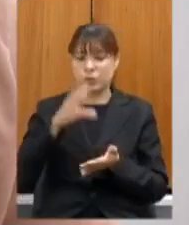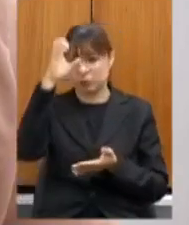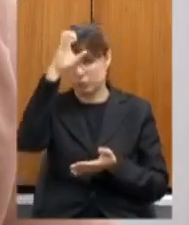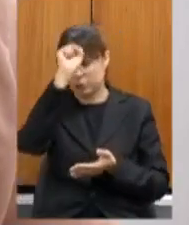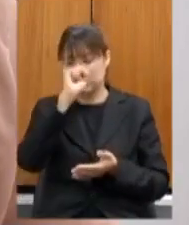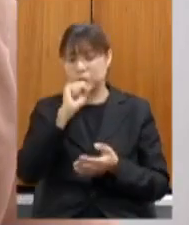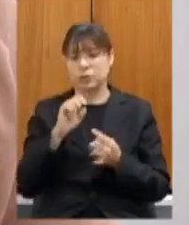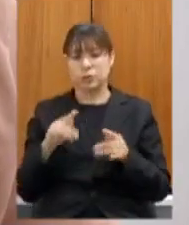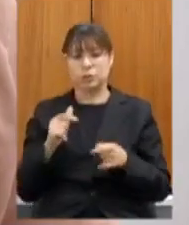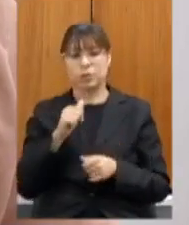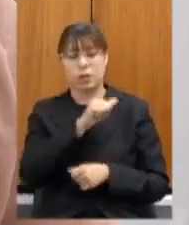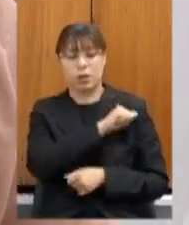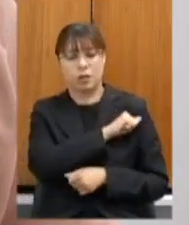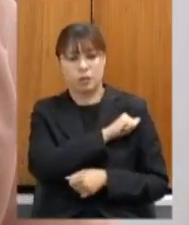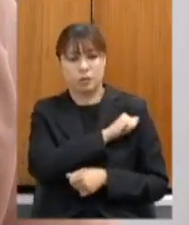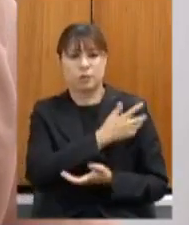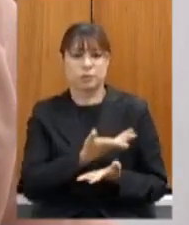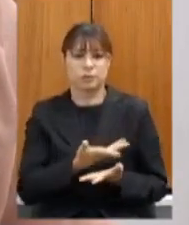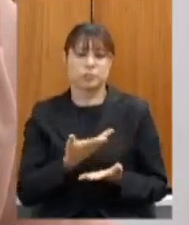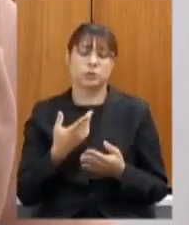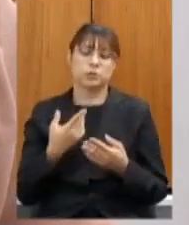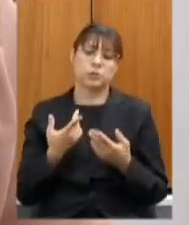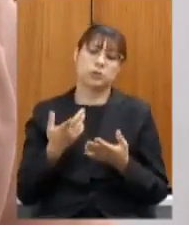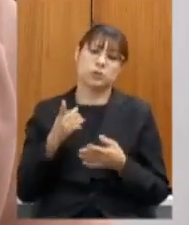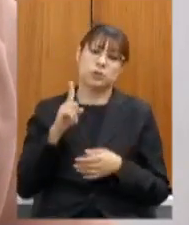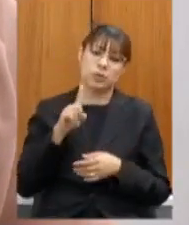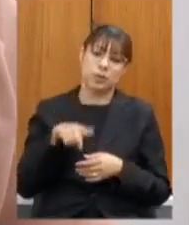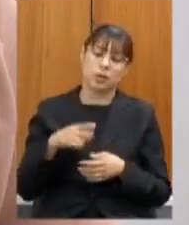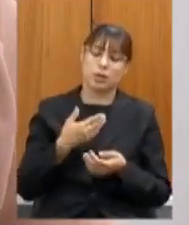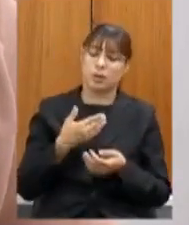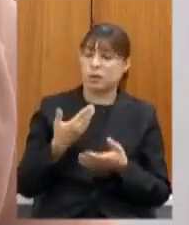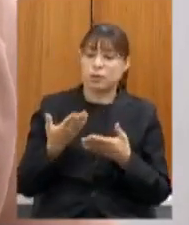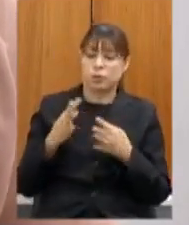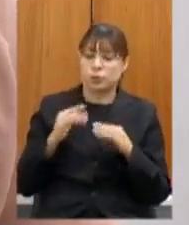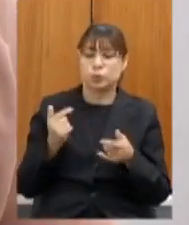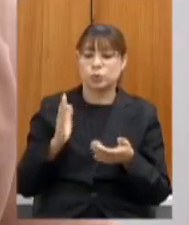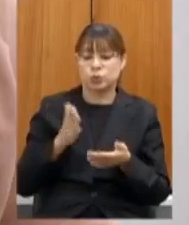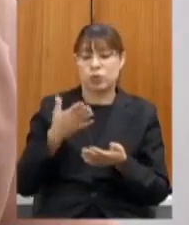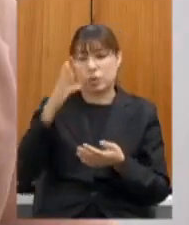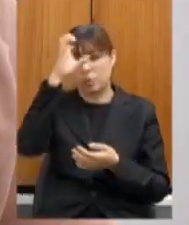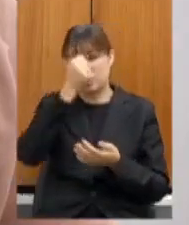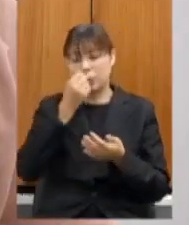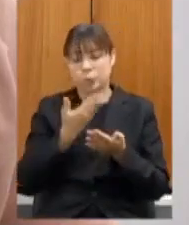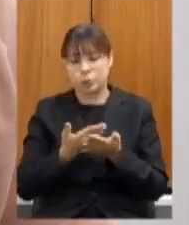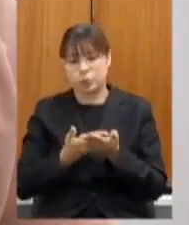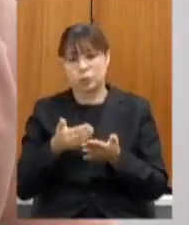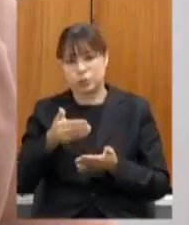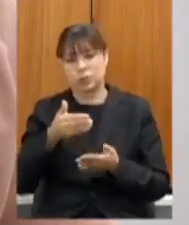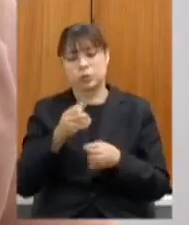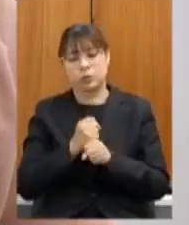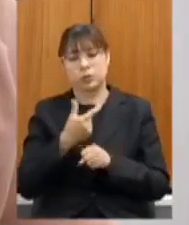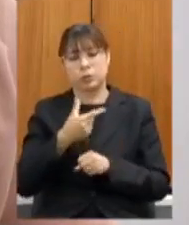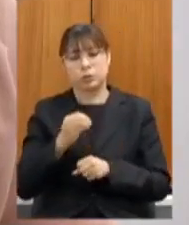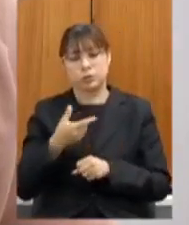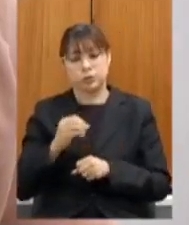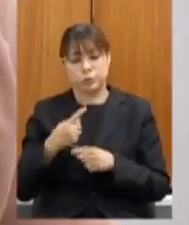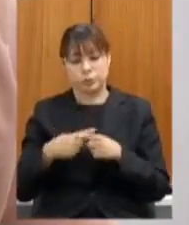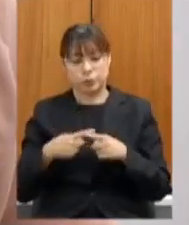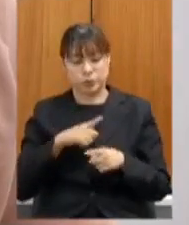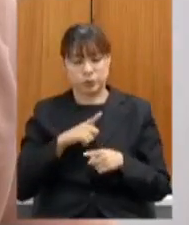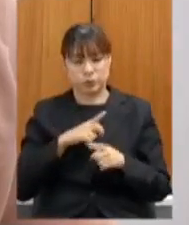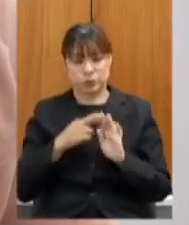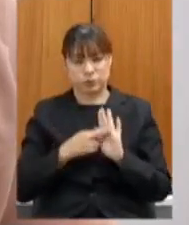dos alunos dos conteúdos curriculares estudados no ano letivo de 2020 conforme protocolo de retorno